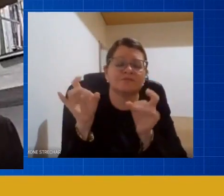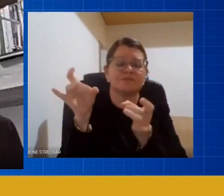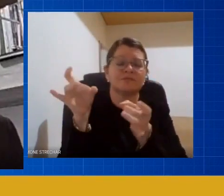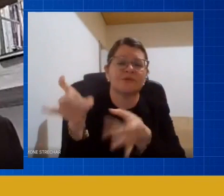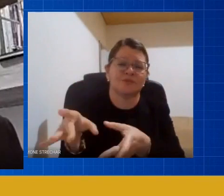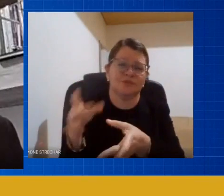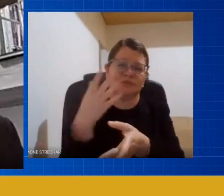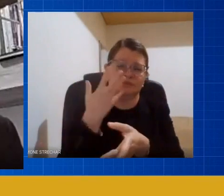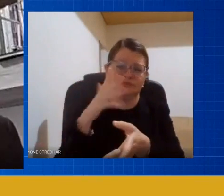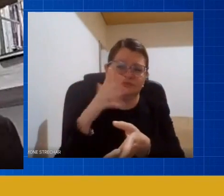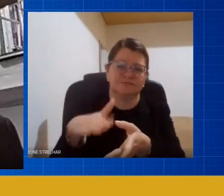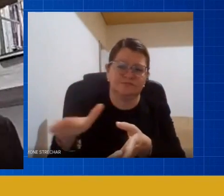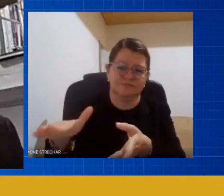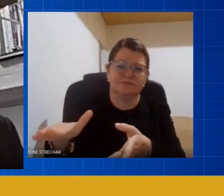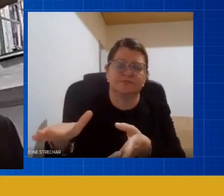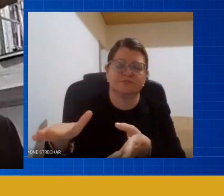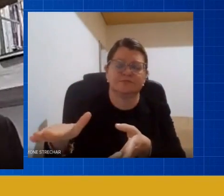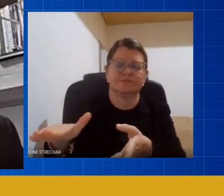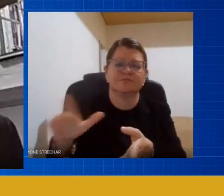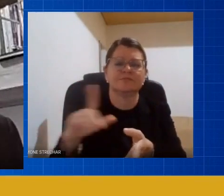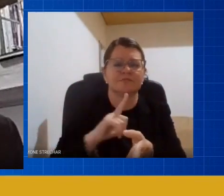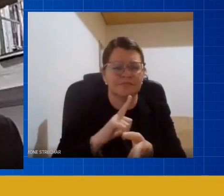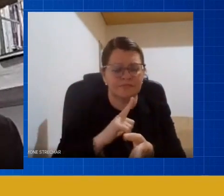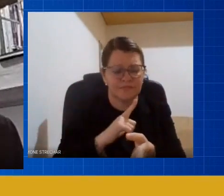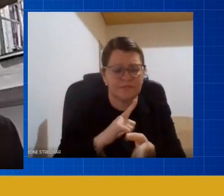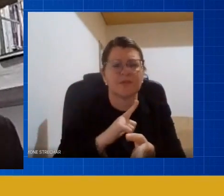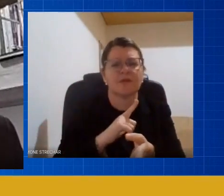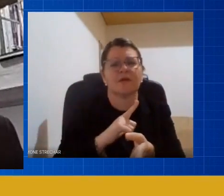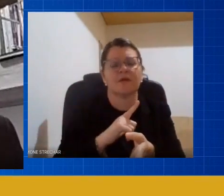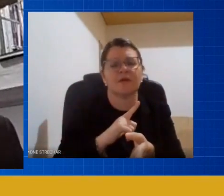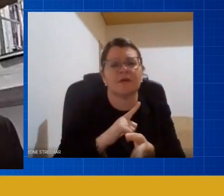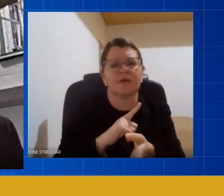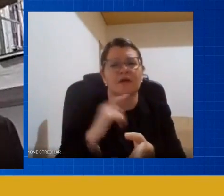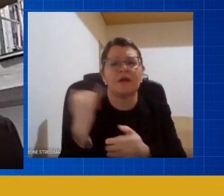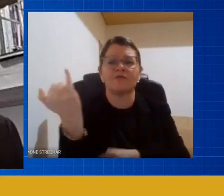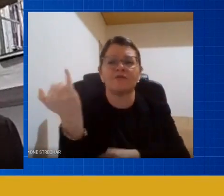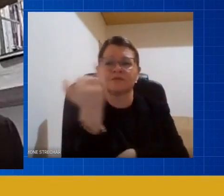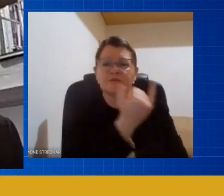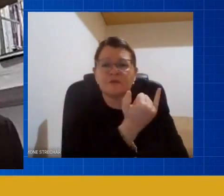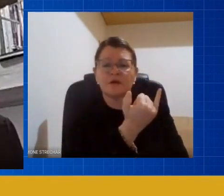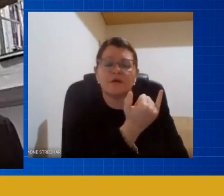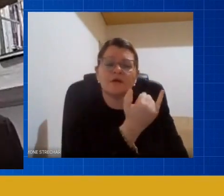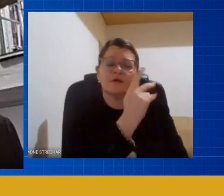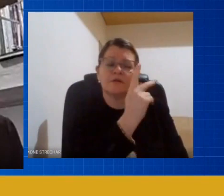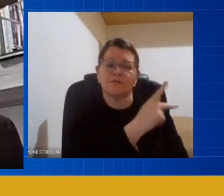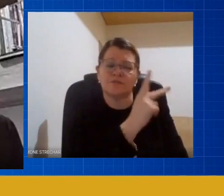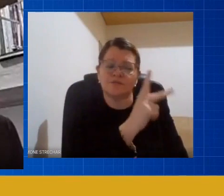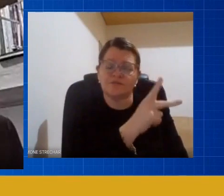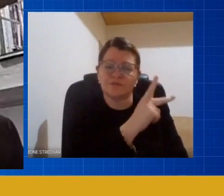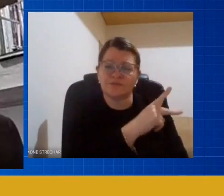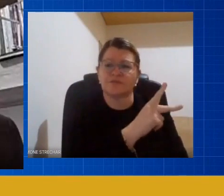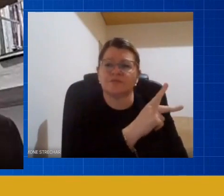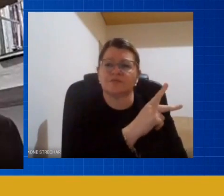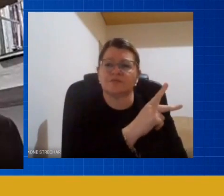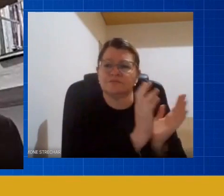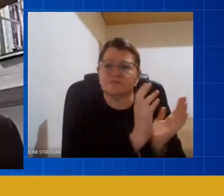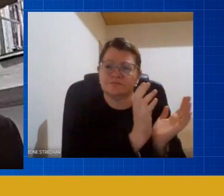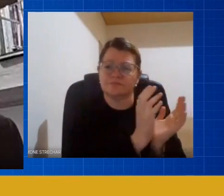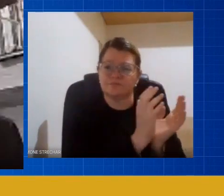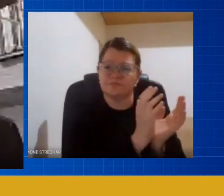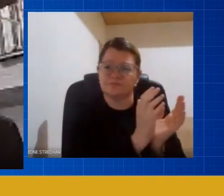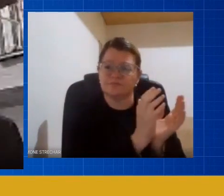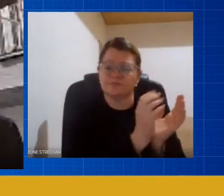de outra tem chegado informação aos professores né aos educadores que algumas crianças têm